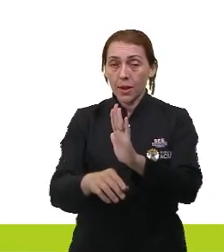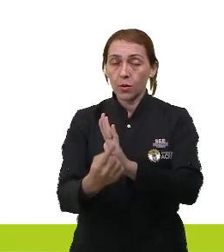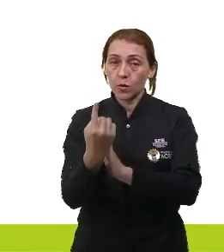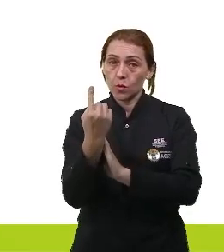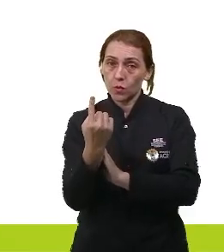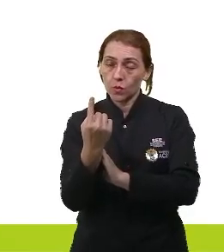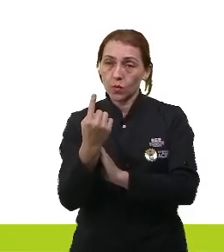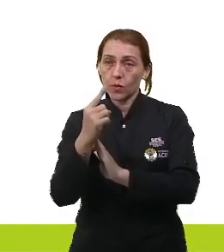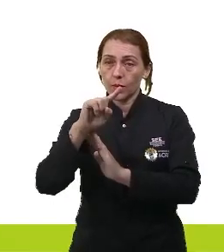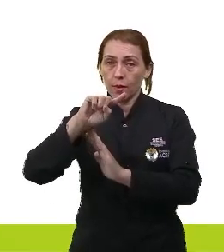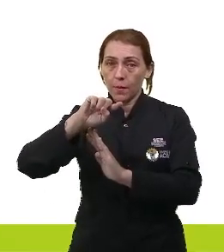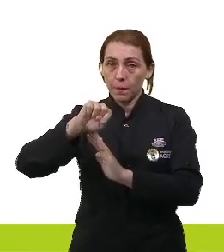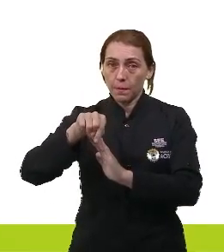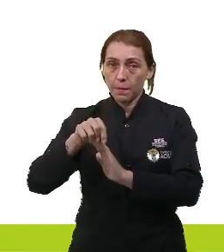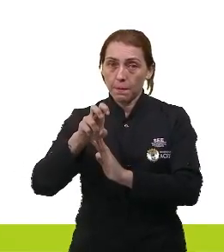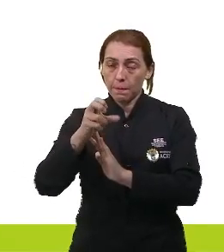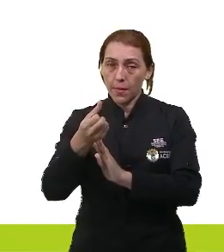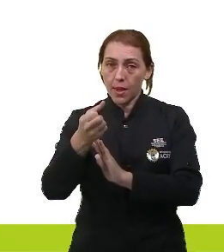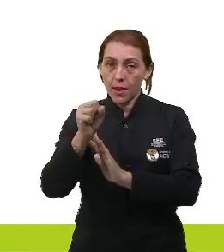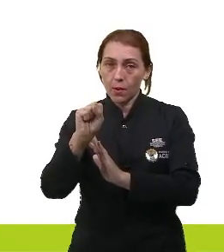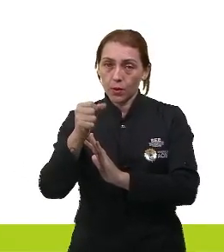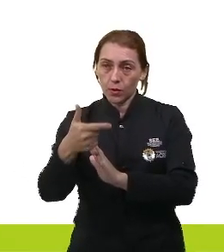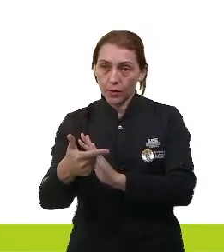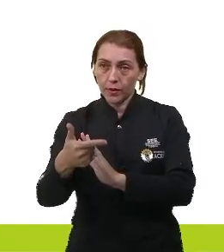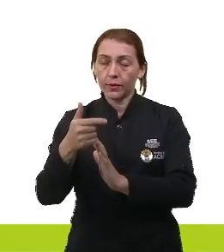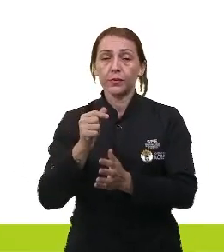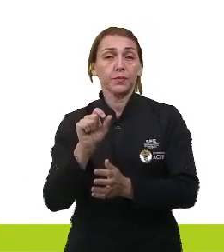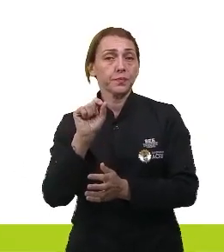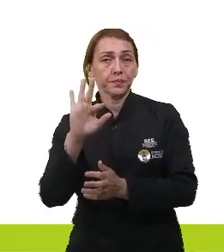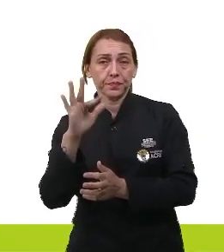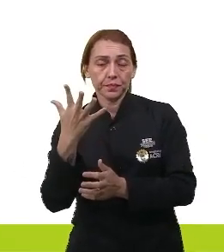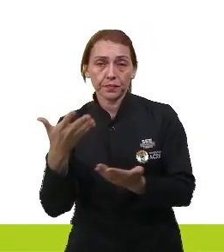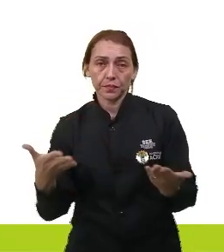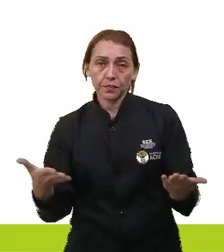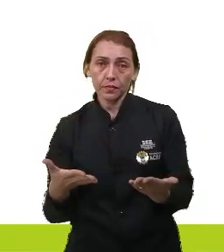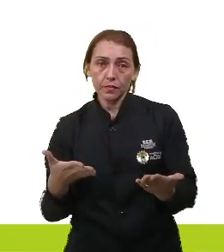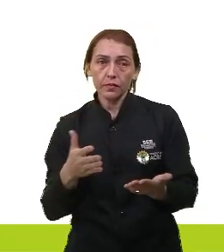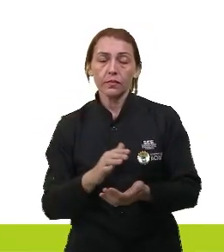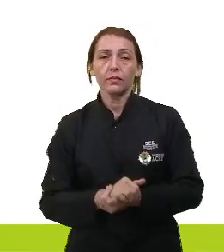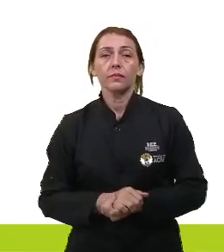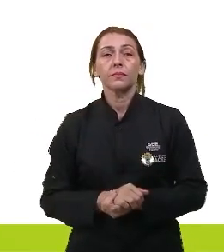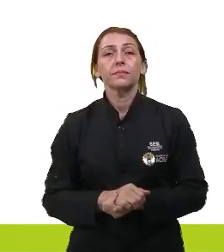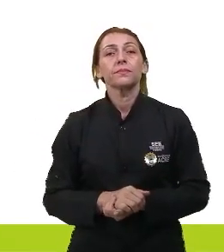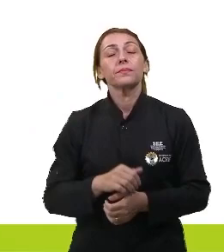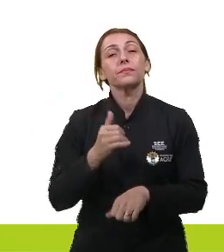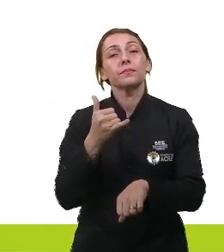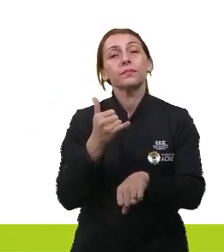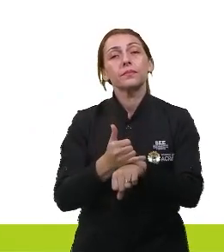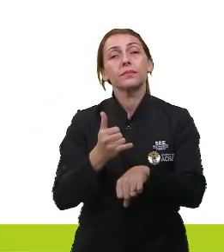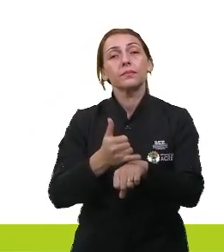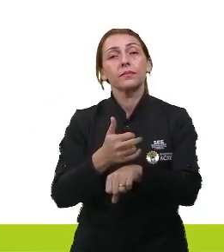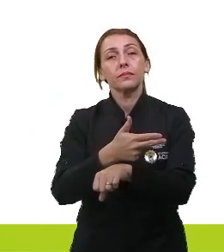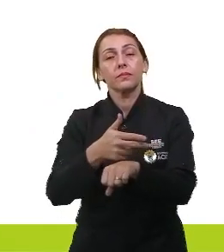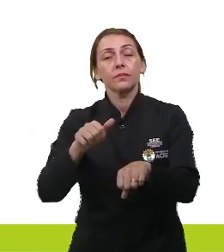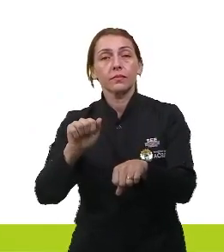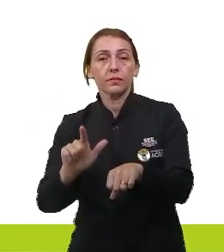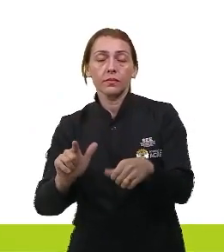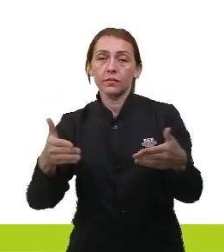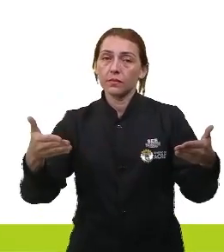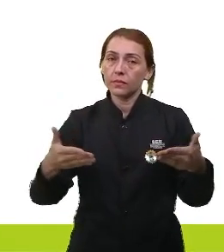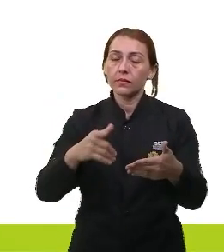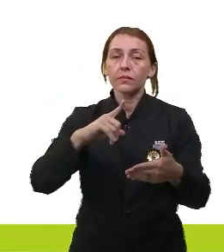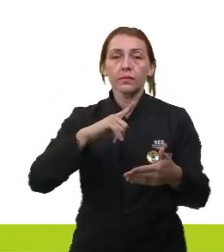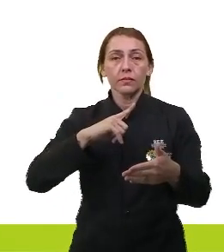1,68 volts. O que que acontece agora? O alumínio, agora, ele tem